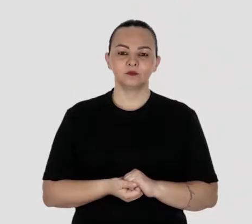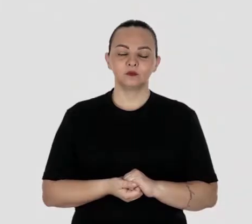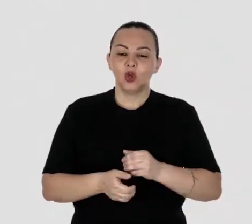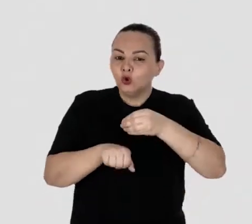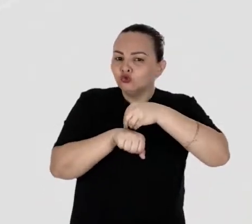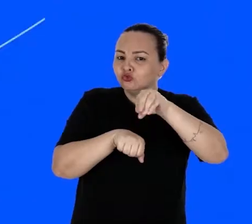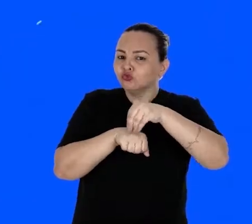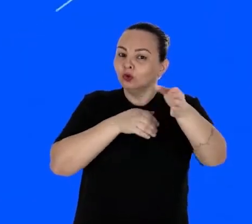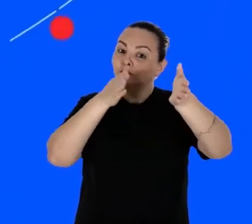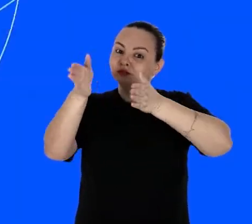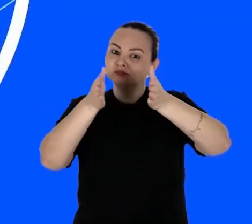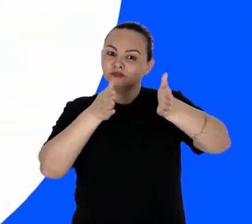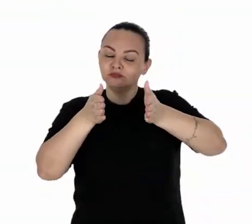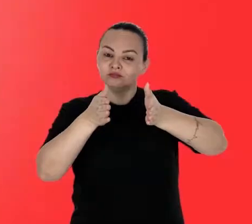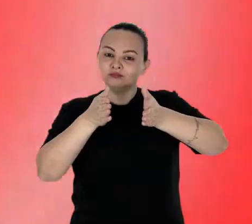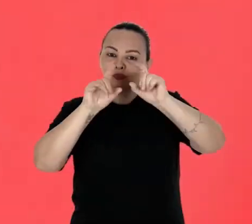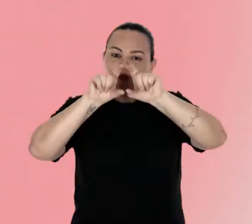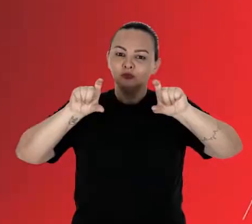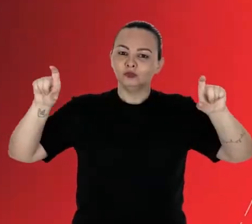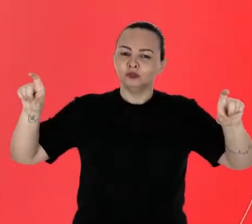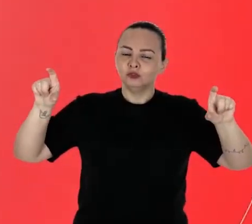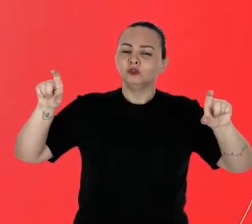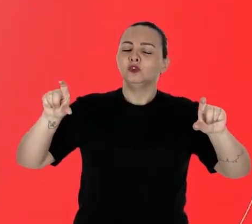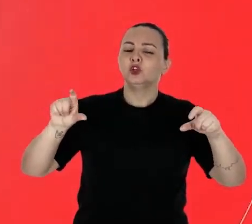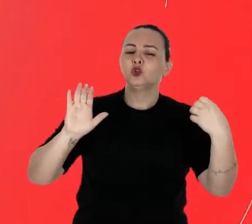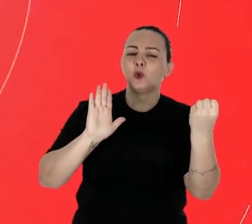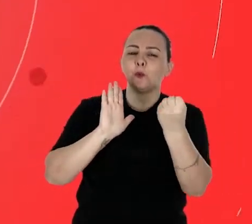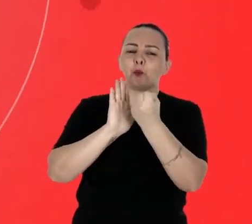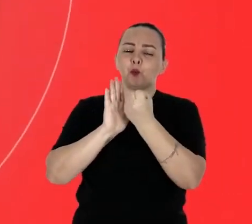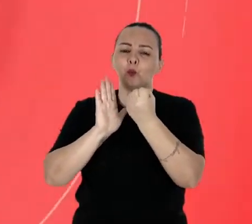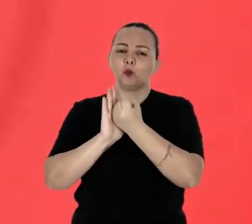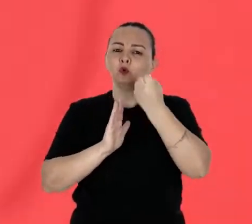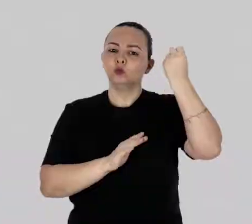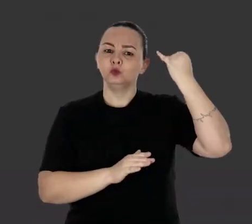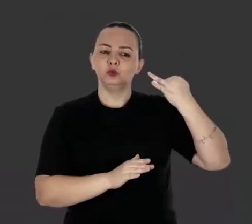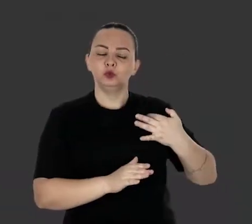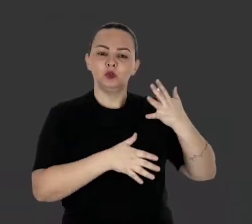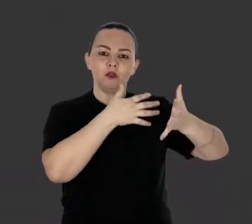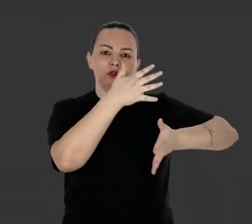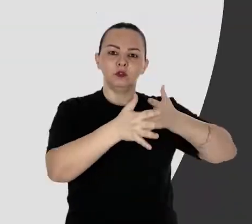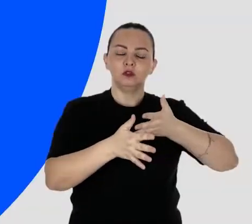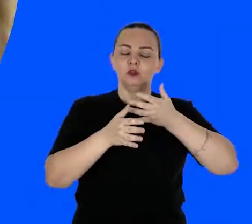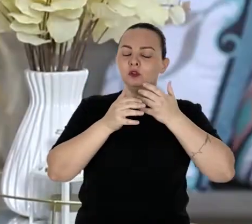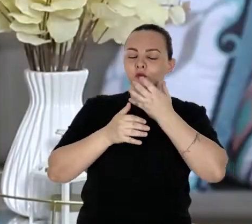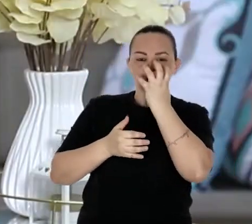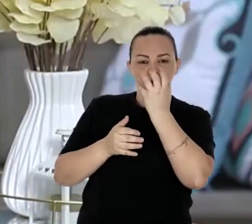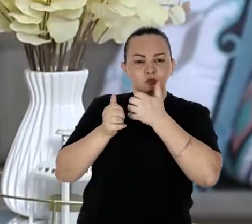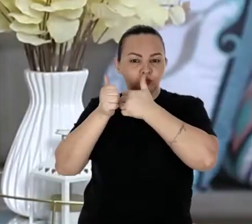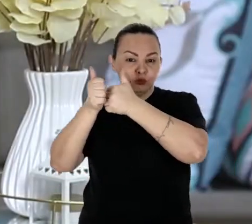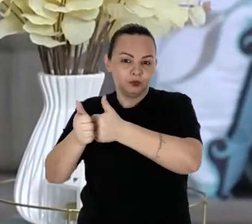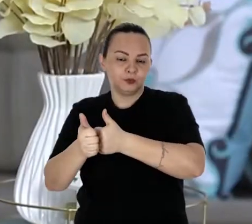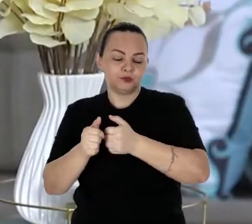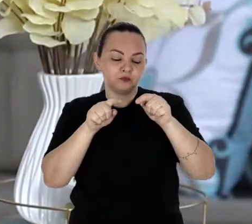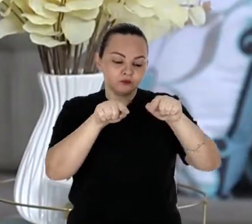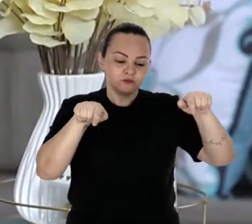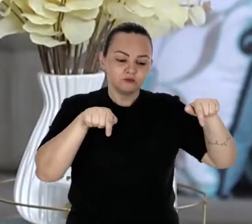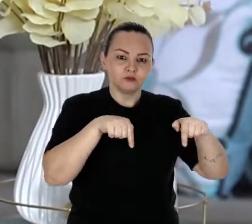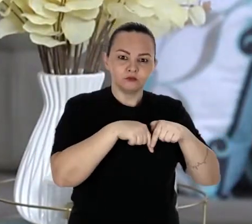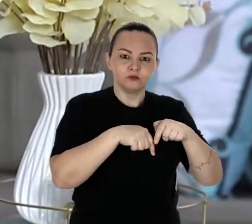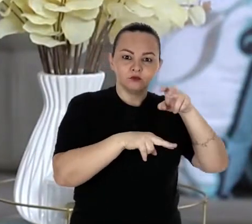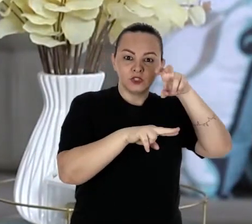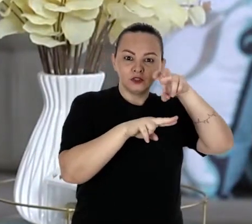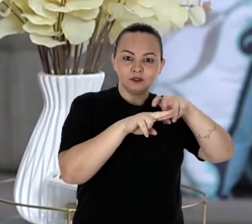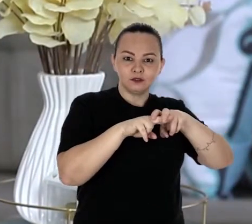Pílulas de acessibilidade. Vinheta com símbolos da audiodescrição, libras e cão-guia. Na sala de estar, Renata